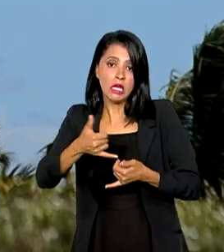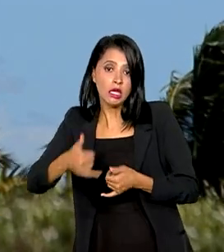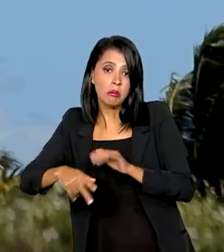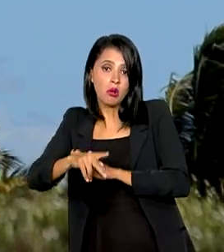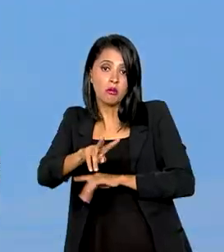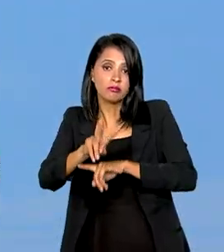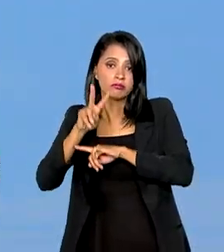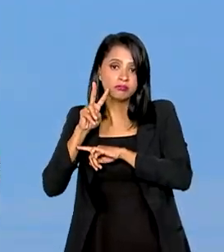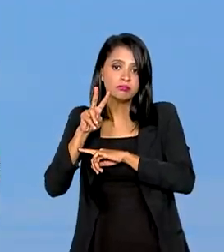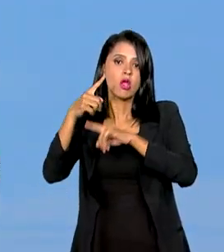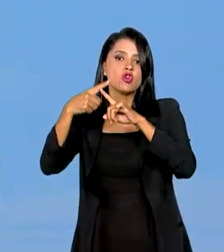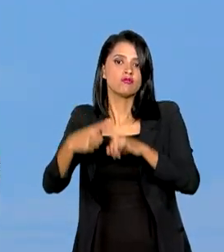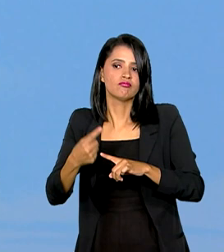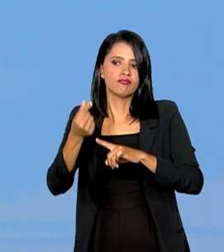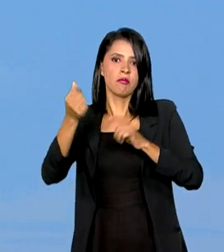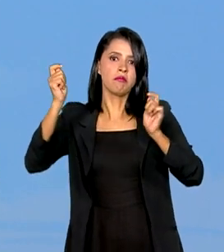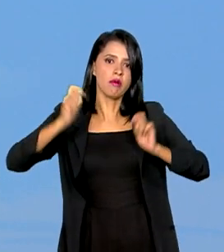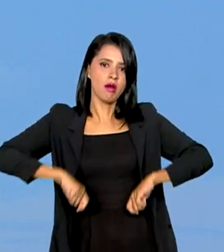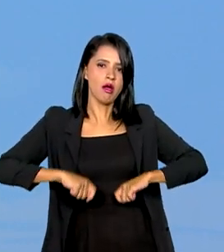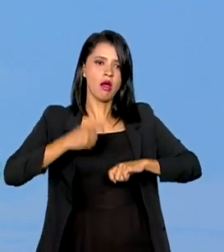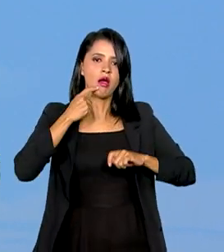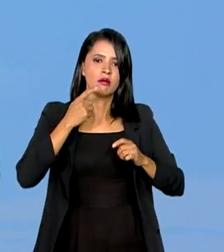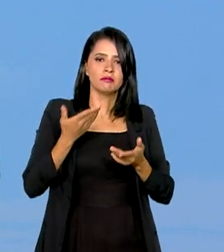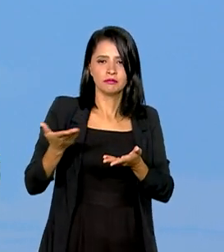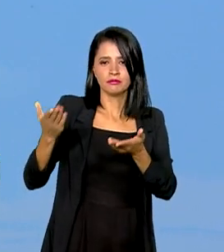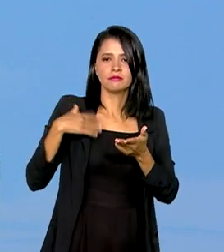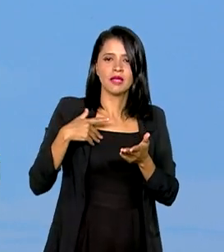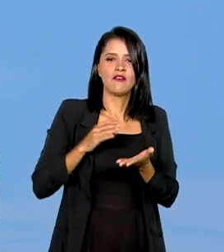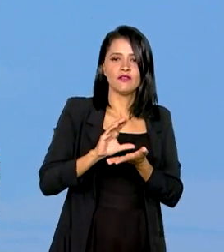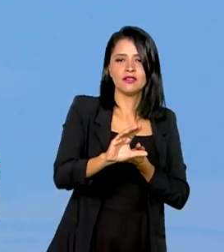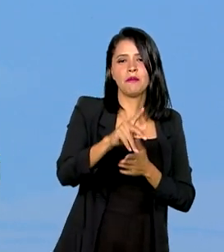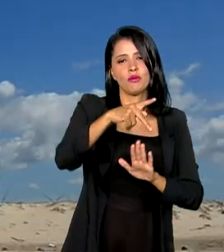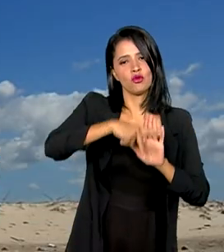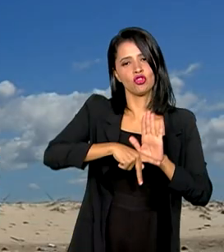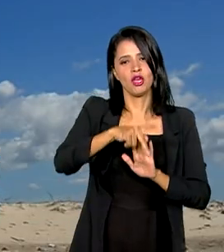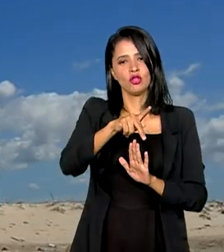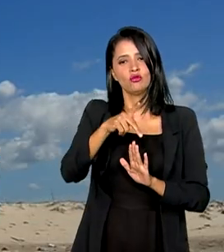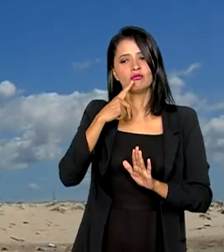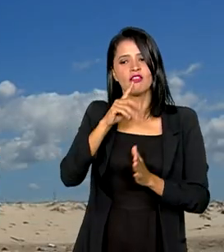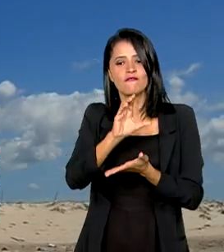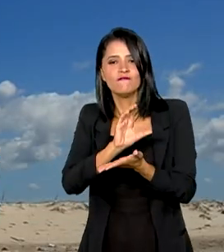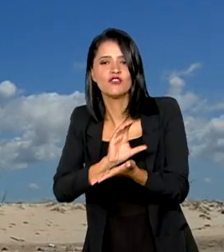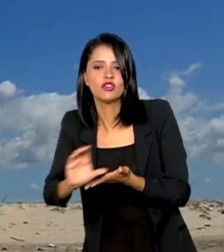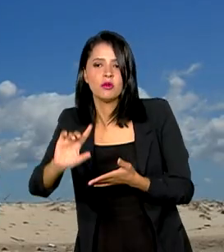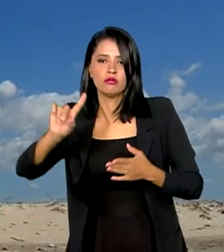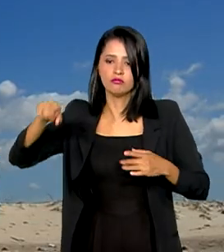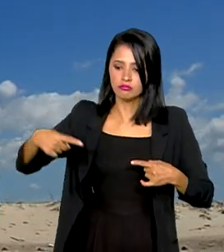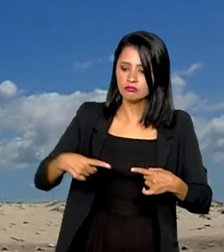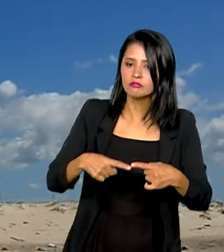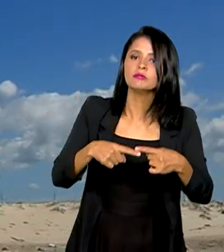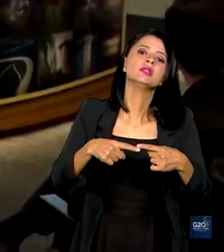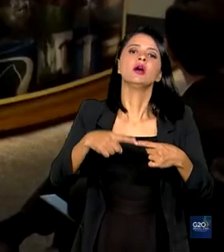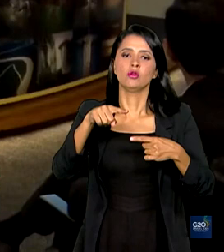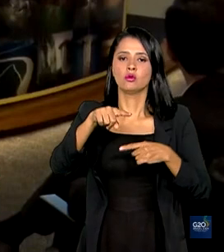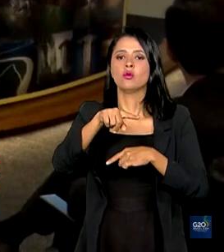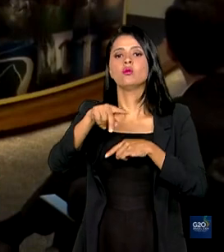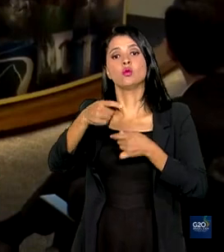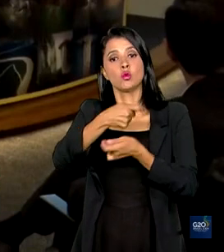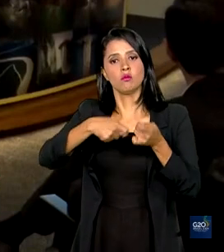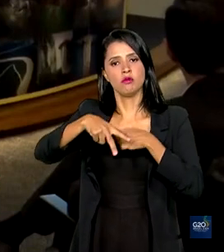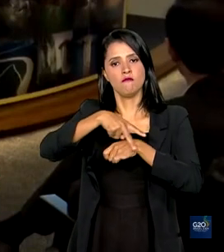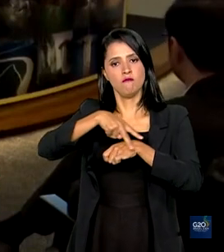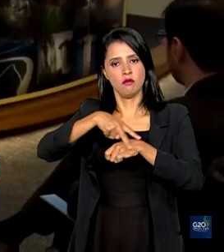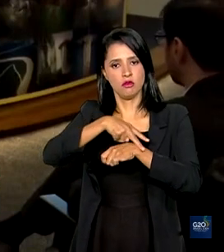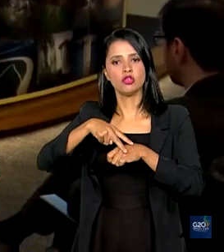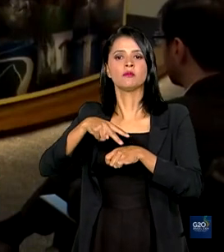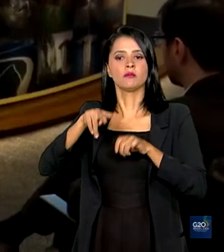competitivo para financiar parcialmente projetos de investimento alinhados com a economia verde. O Reino